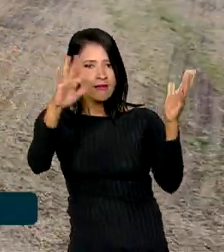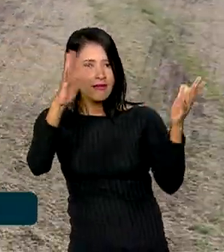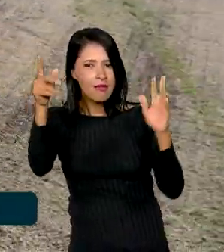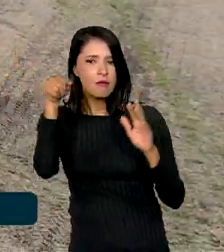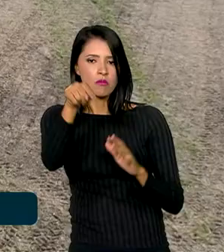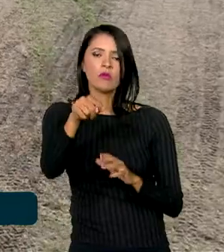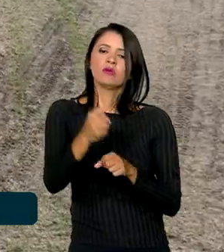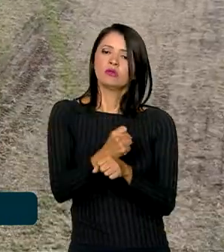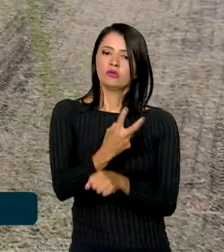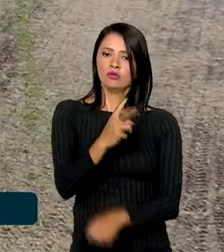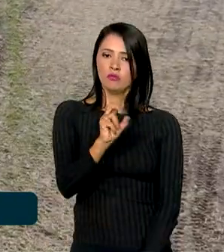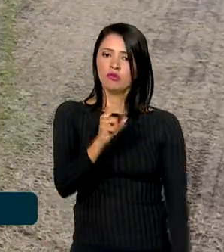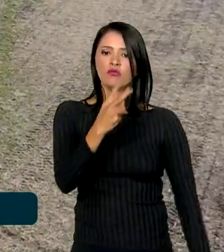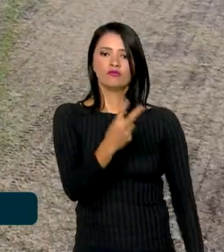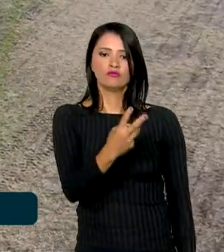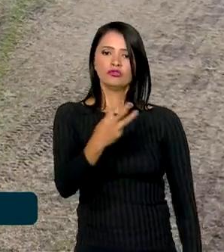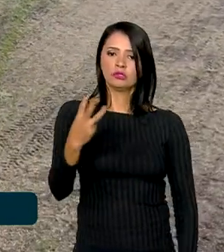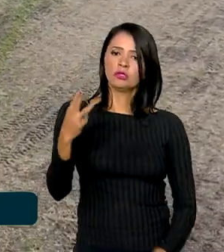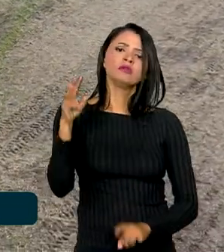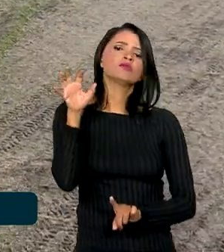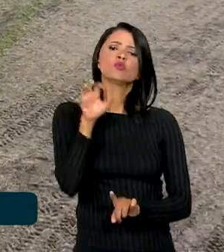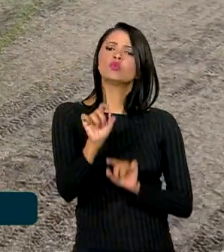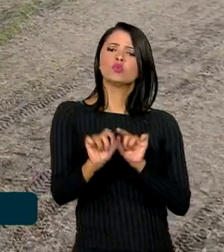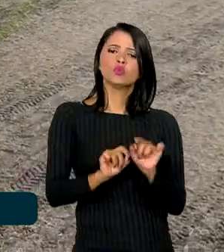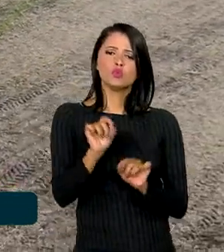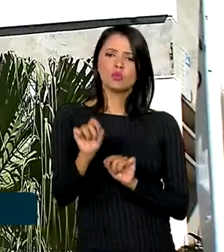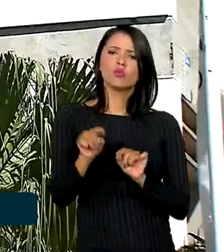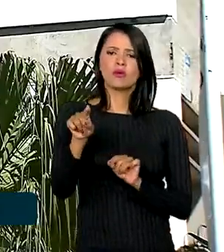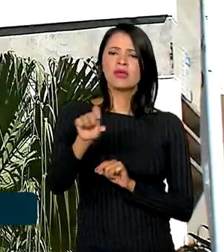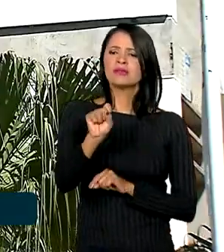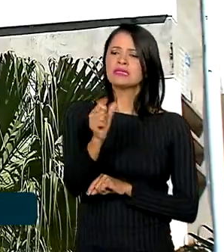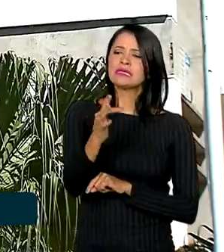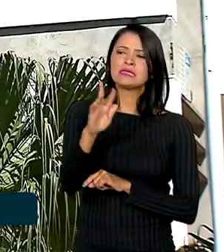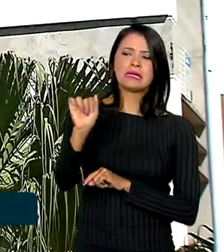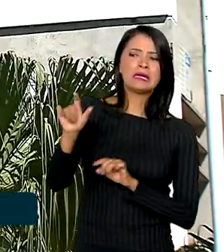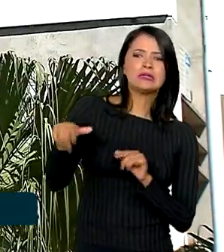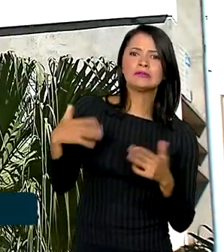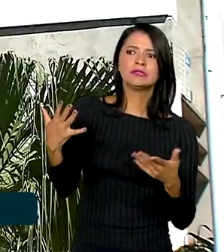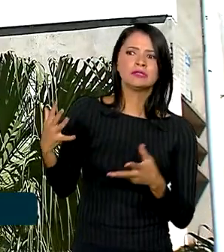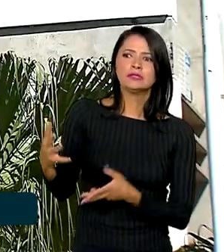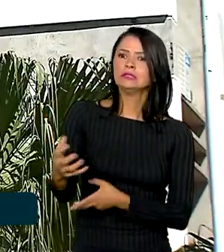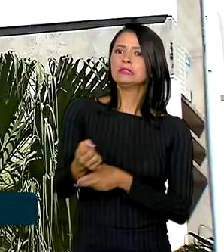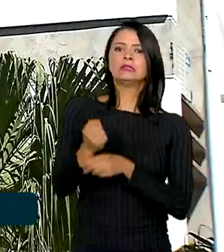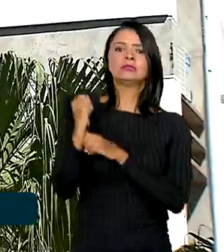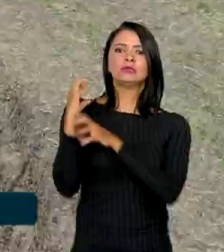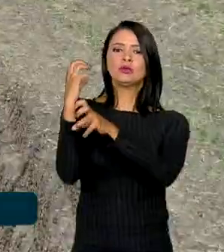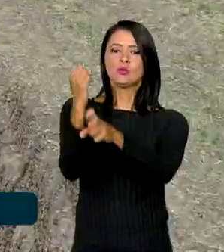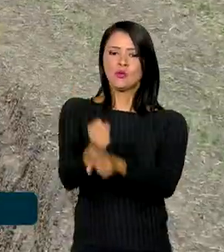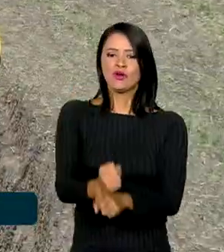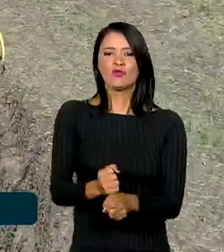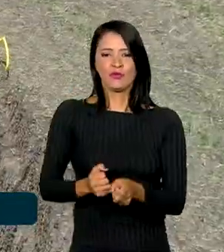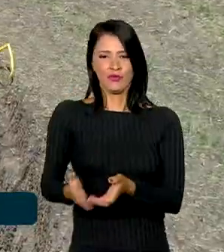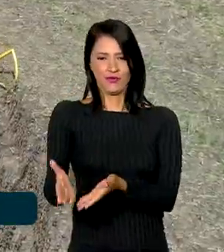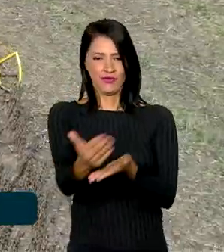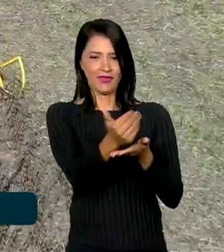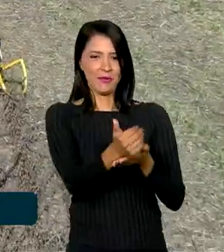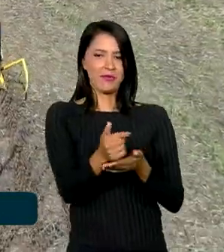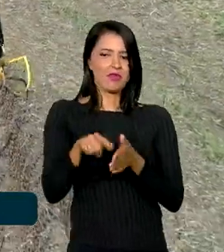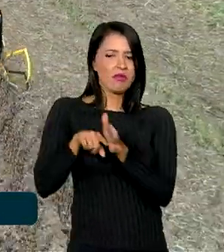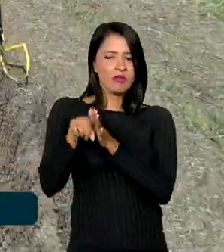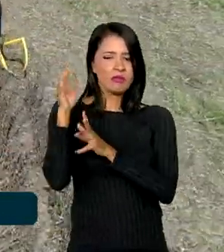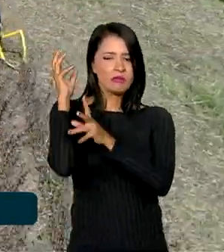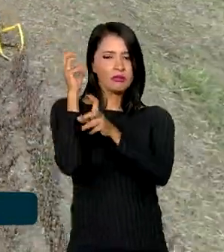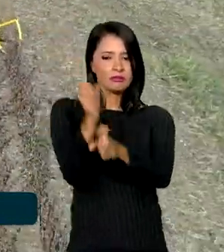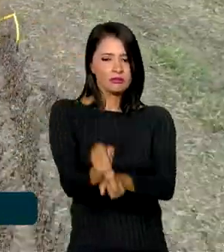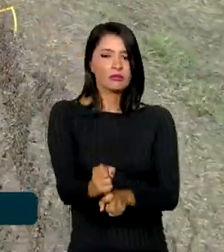marcaram 2023 afetaram a previsão de safra. O quarto levantamento feito pela Conab estimou que a produção de